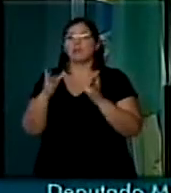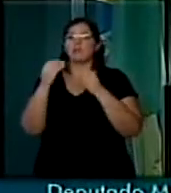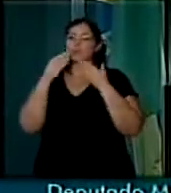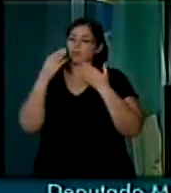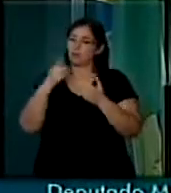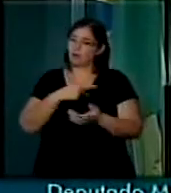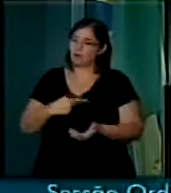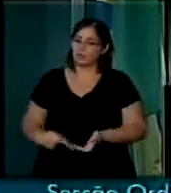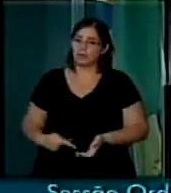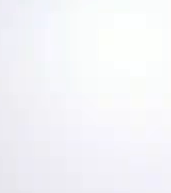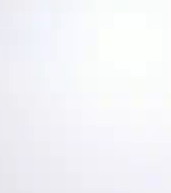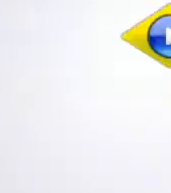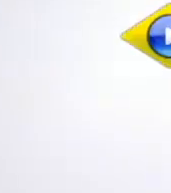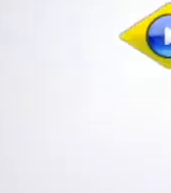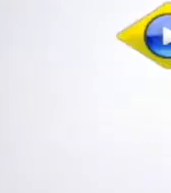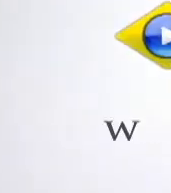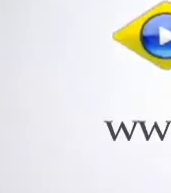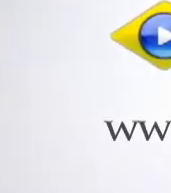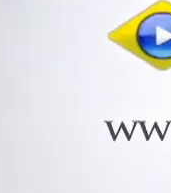obrigado, senhor presidente.